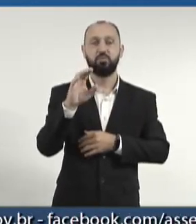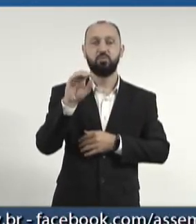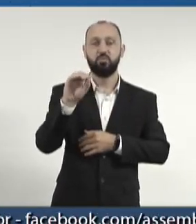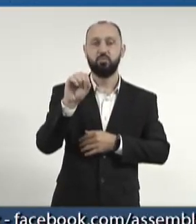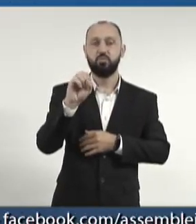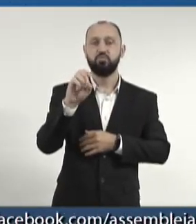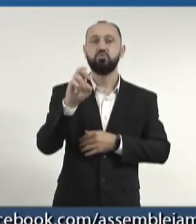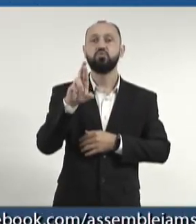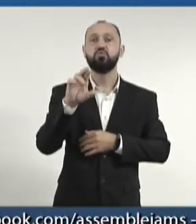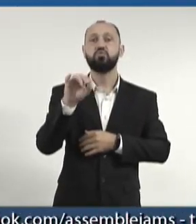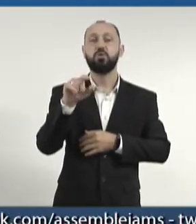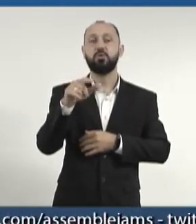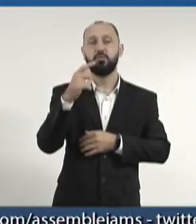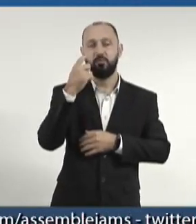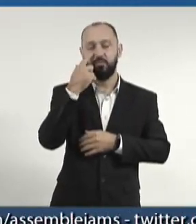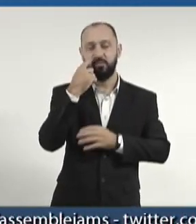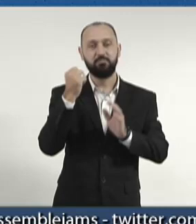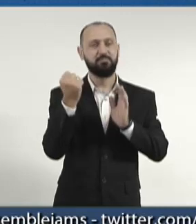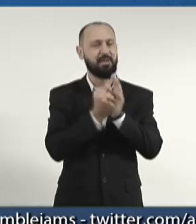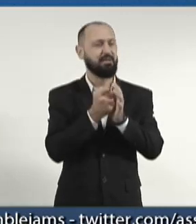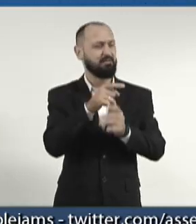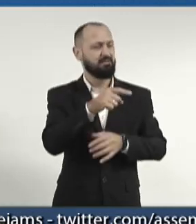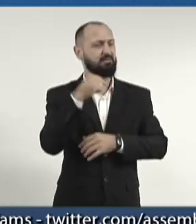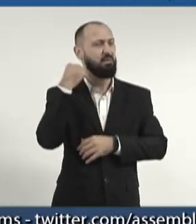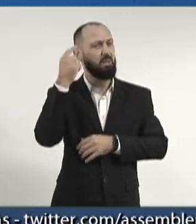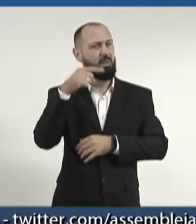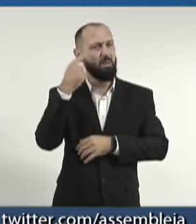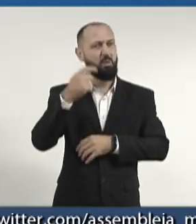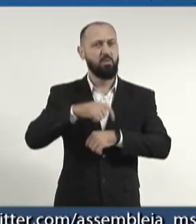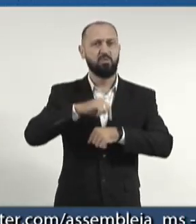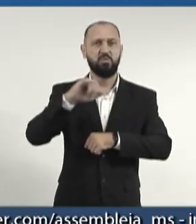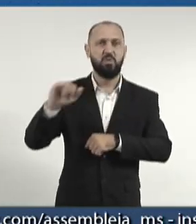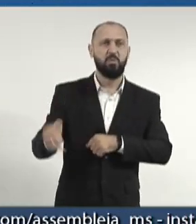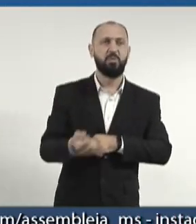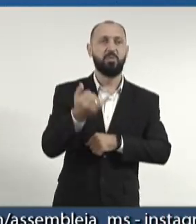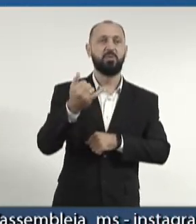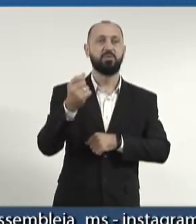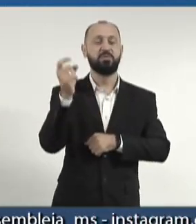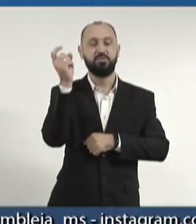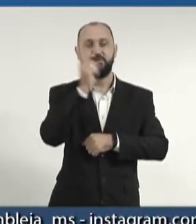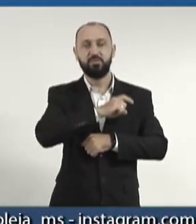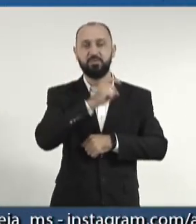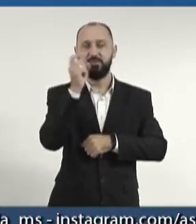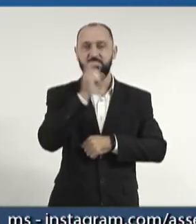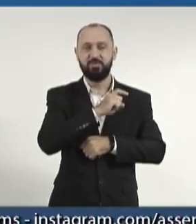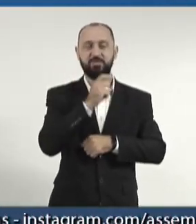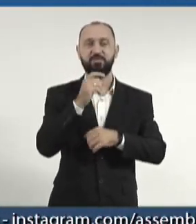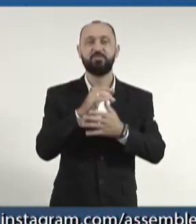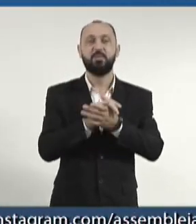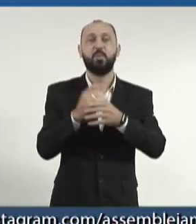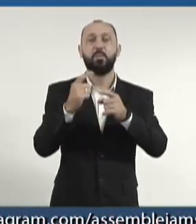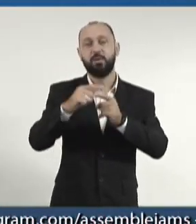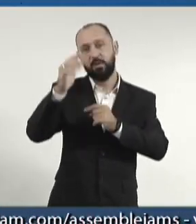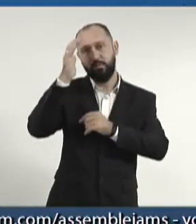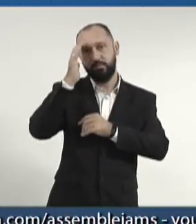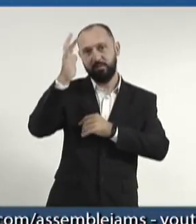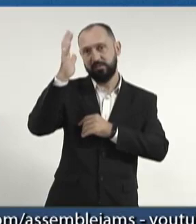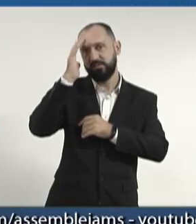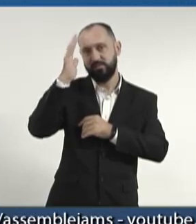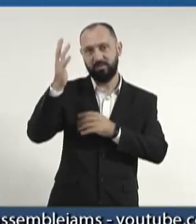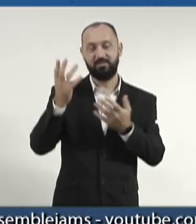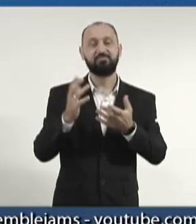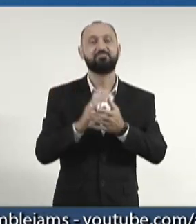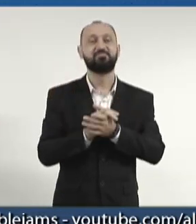o outro irmão, foram taxados de louco, de oportunista, de mentiroso, por sonhar, por se atrever a